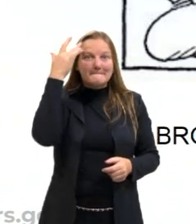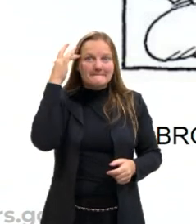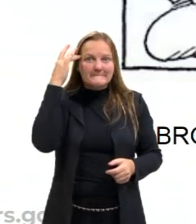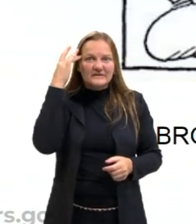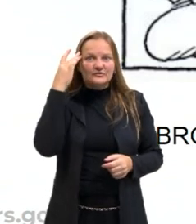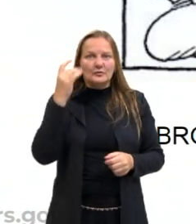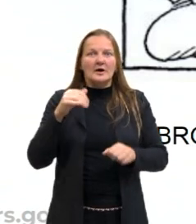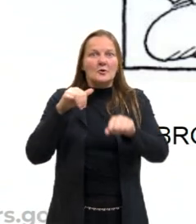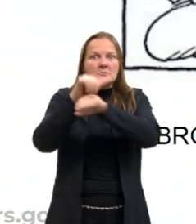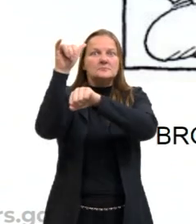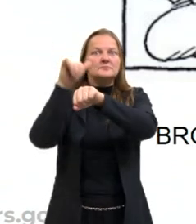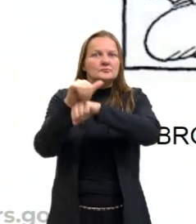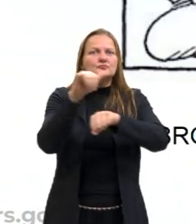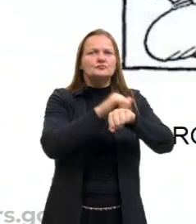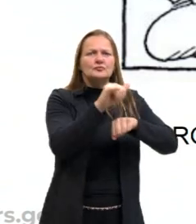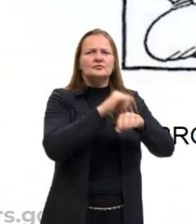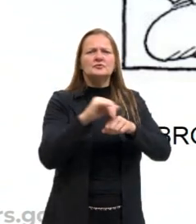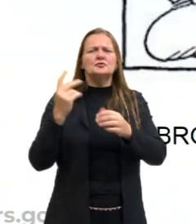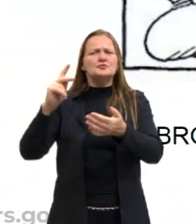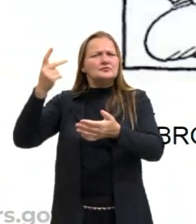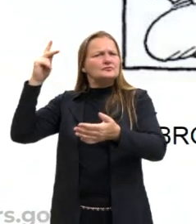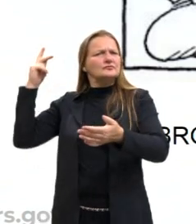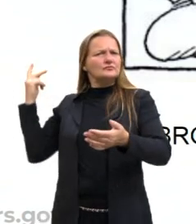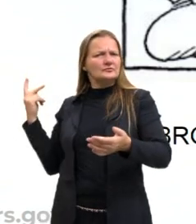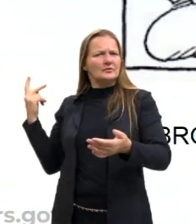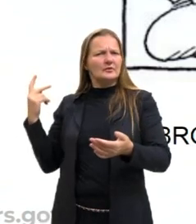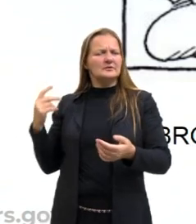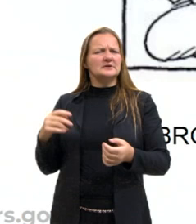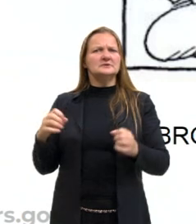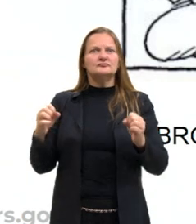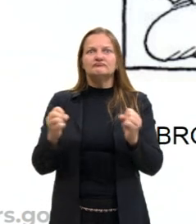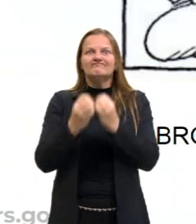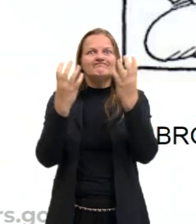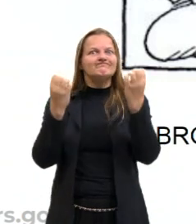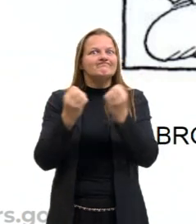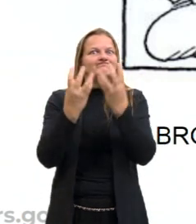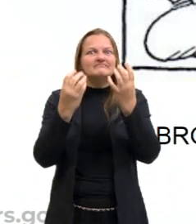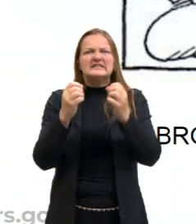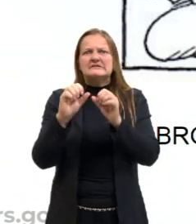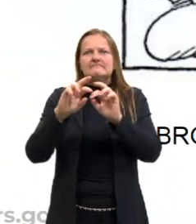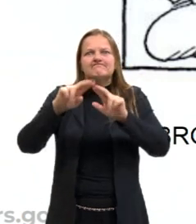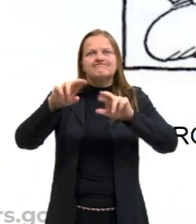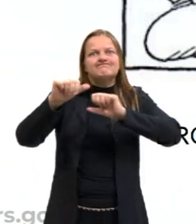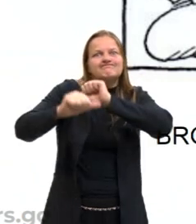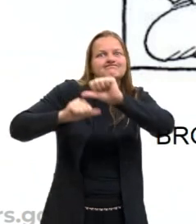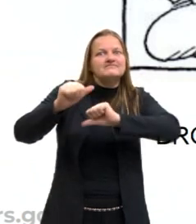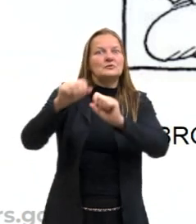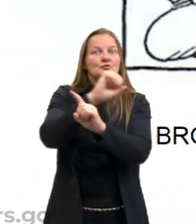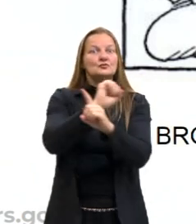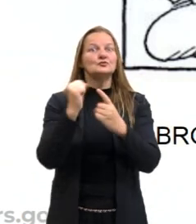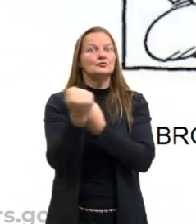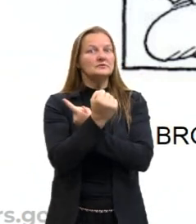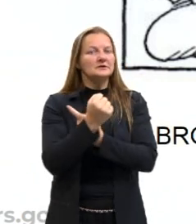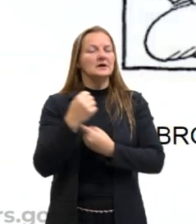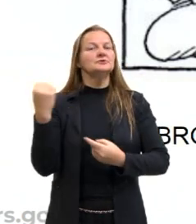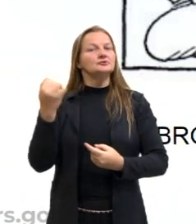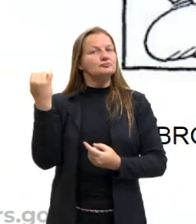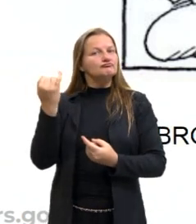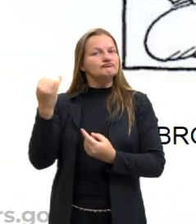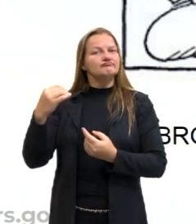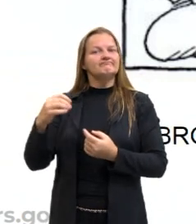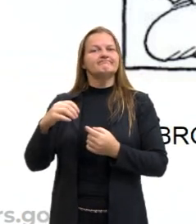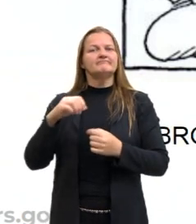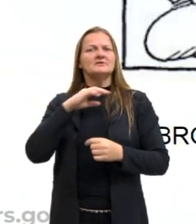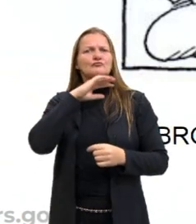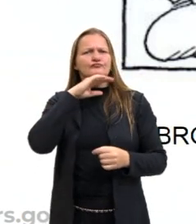enquanto acontecem os processos históricos, os grandes eventos, transformações, e às vezes até transformações que são ruins,